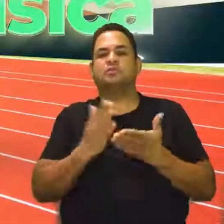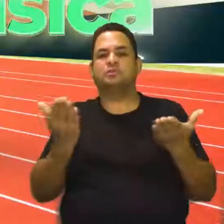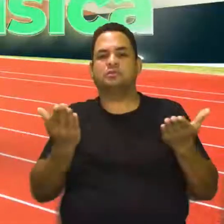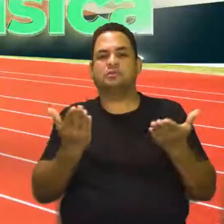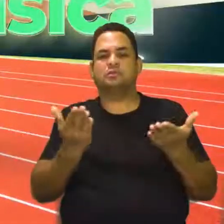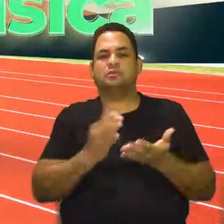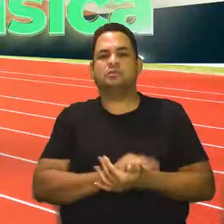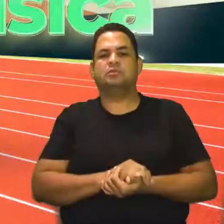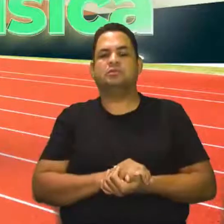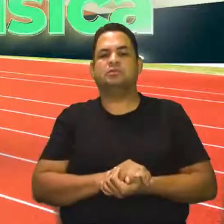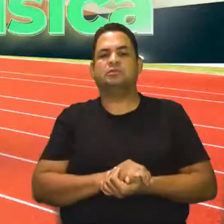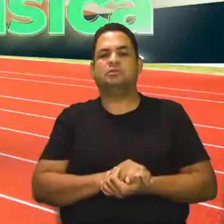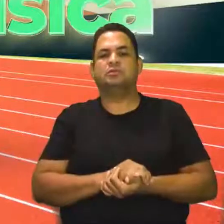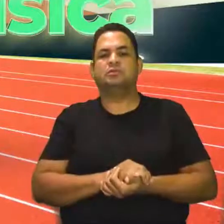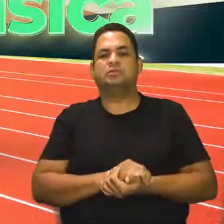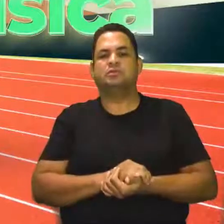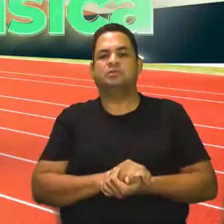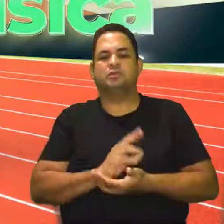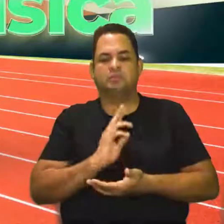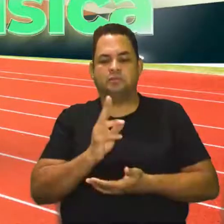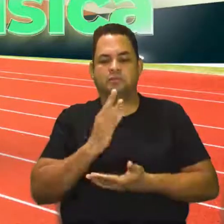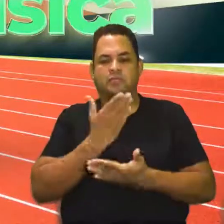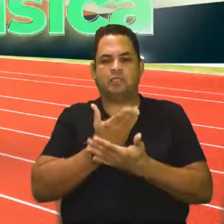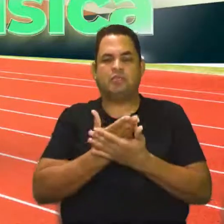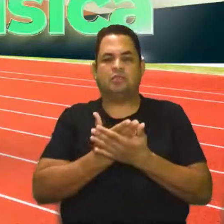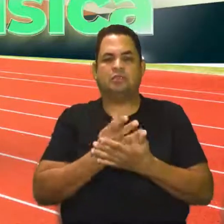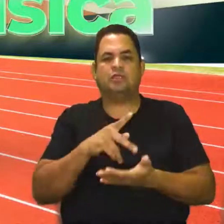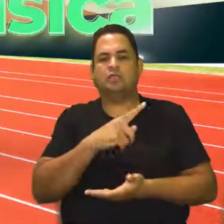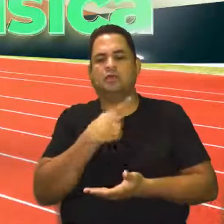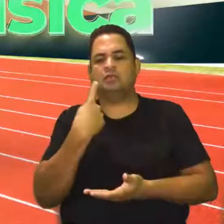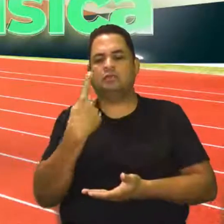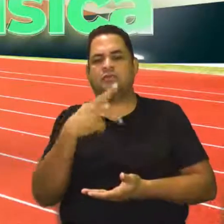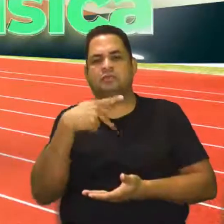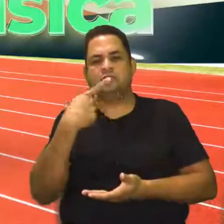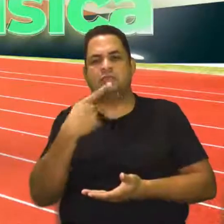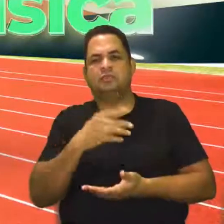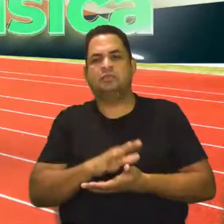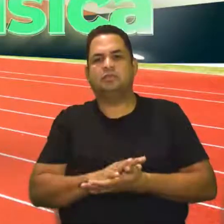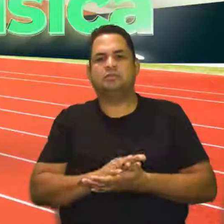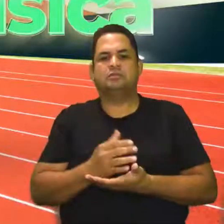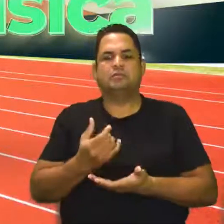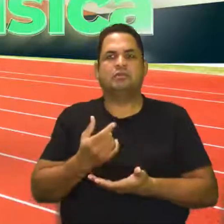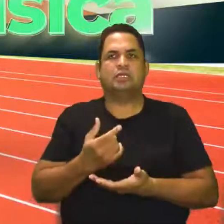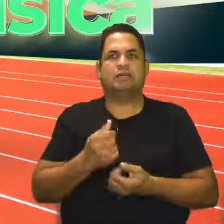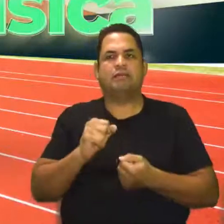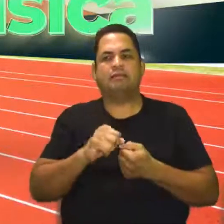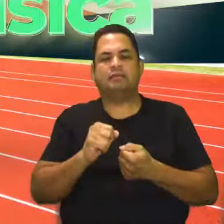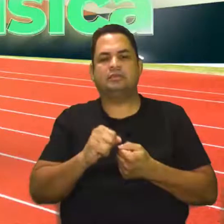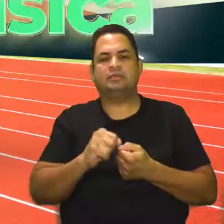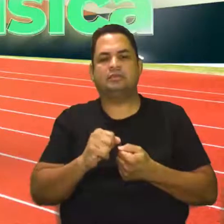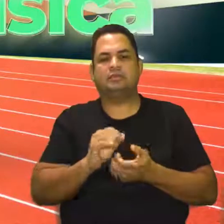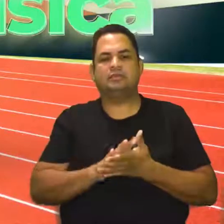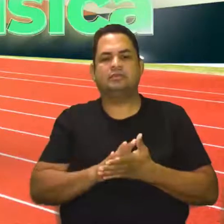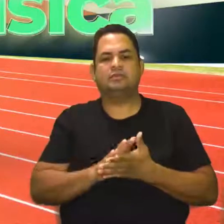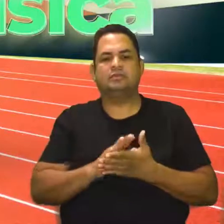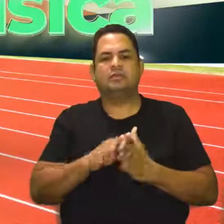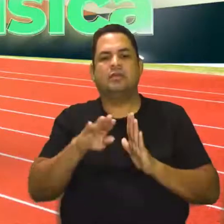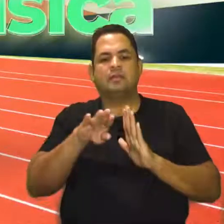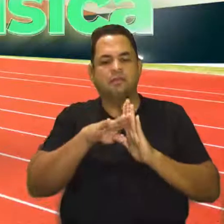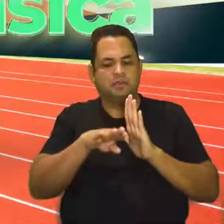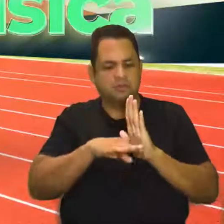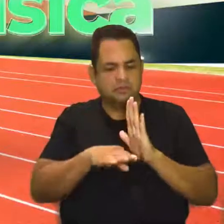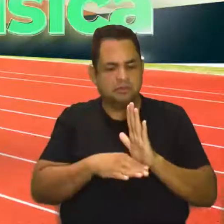reflexão. Então, vejam que durante toda a aula a gente falou, né? E aí, você vai ficar sem fazer? Você vai colocar na lista das suas